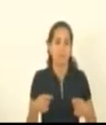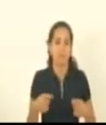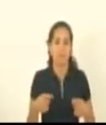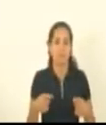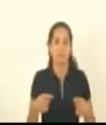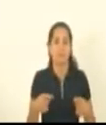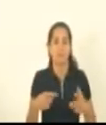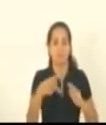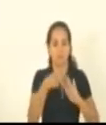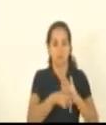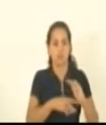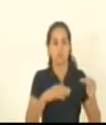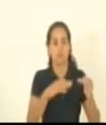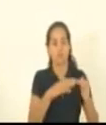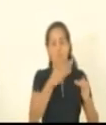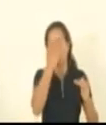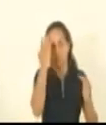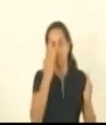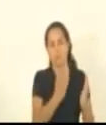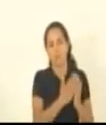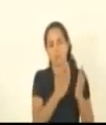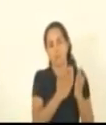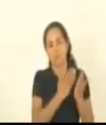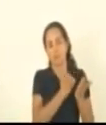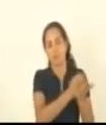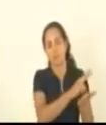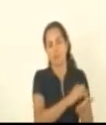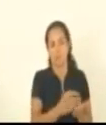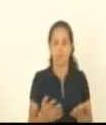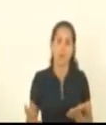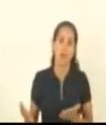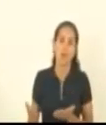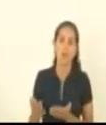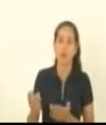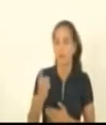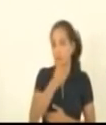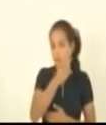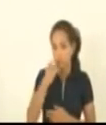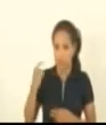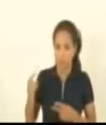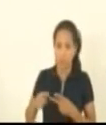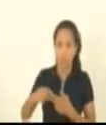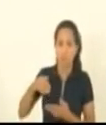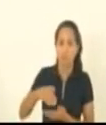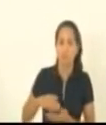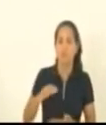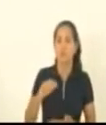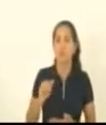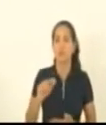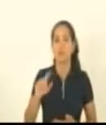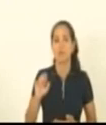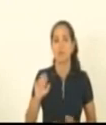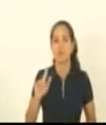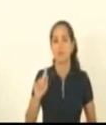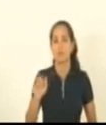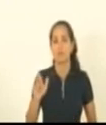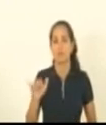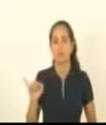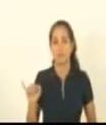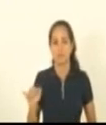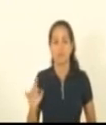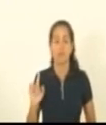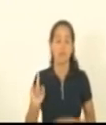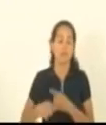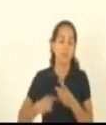coronel com a palavra o deputado capitão Assunção e depois por último Calegari depois de Assunção e depois Mazin dos Anjos